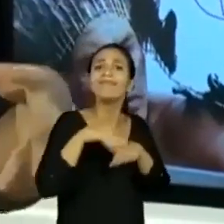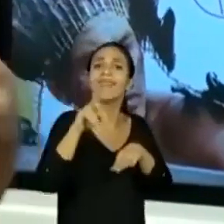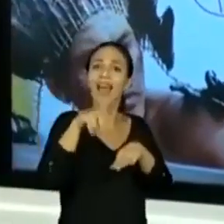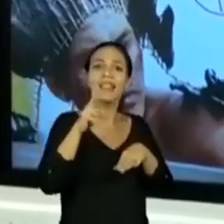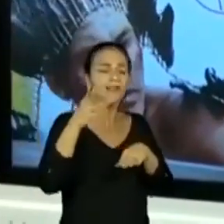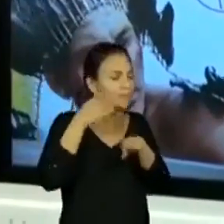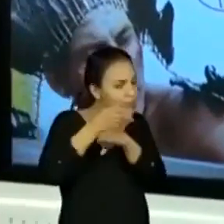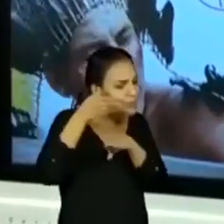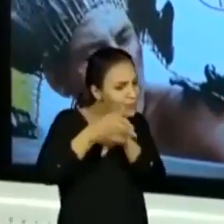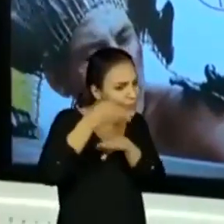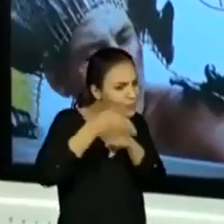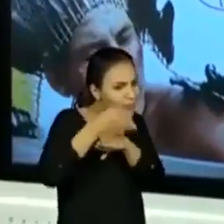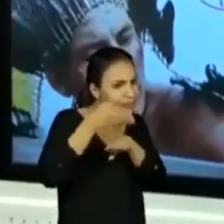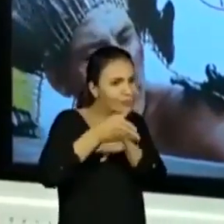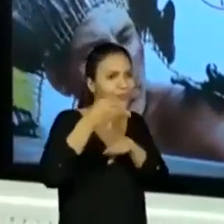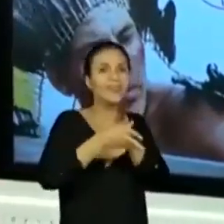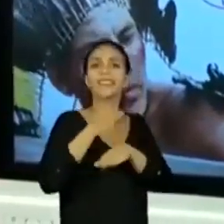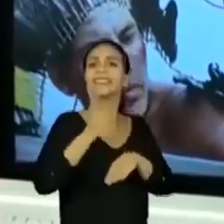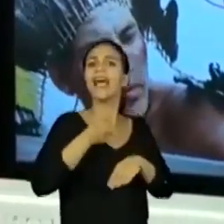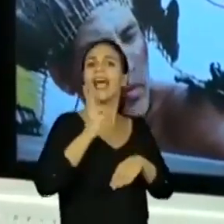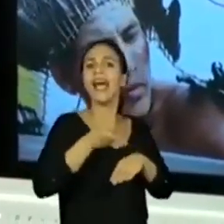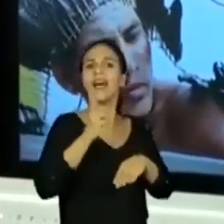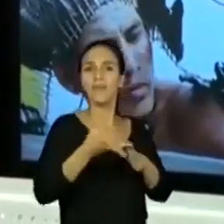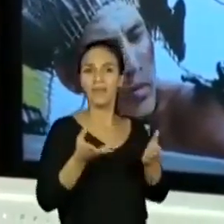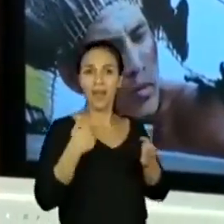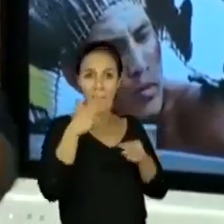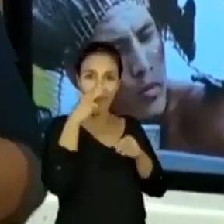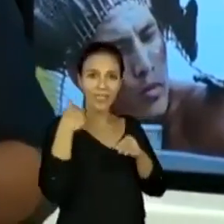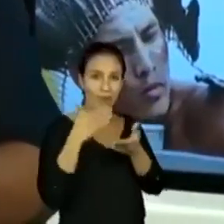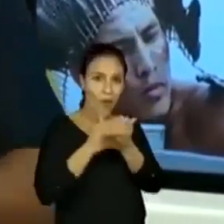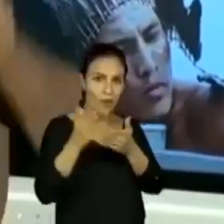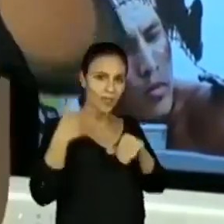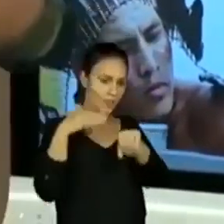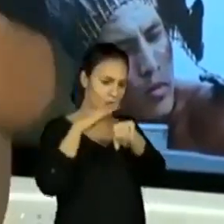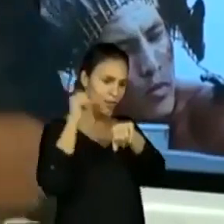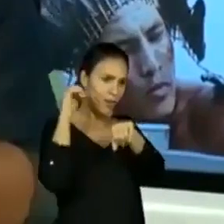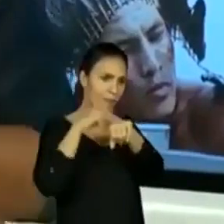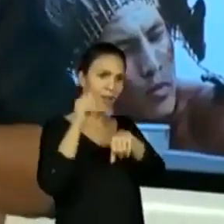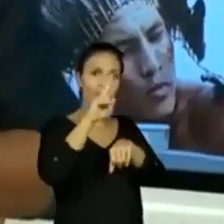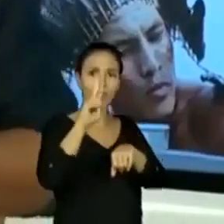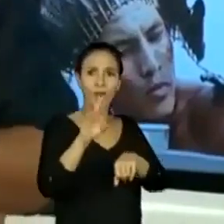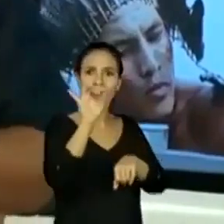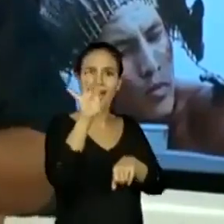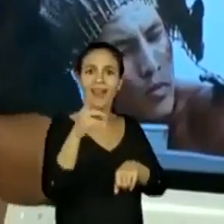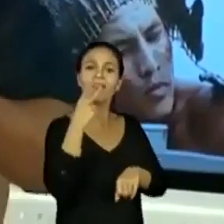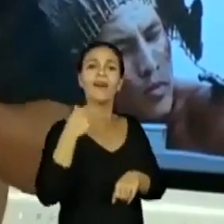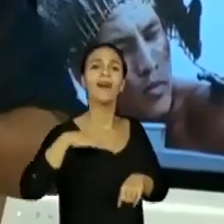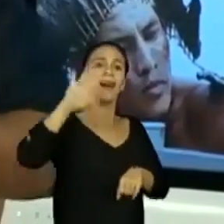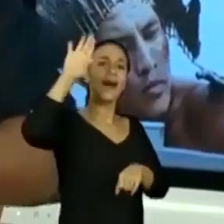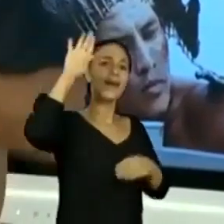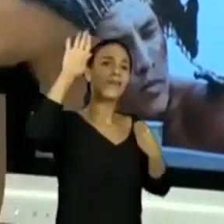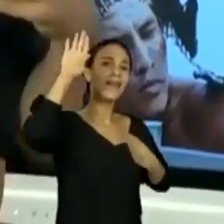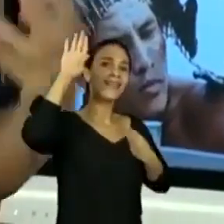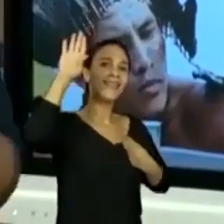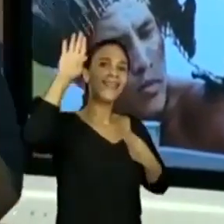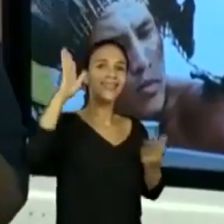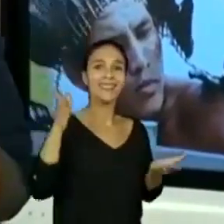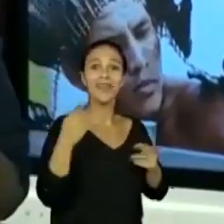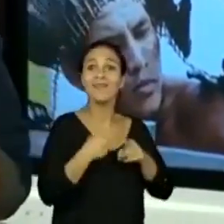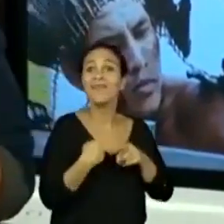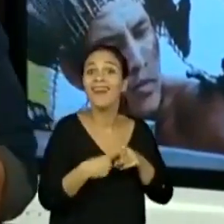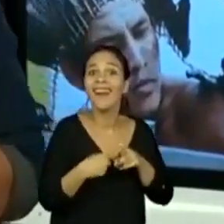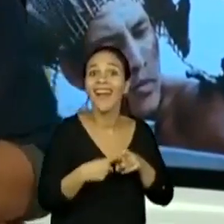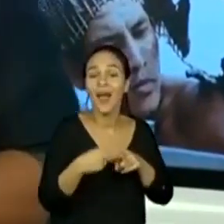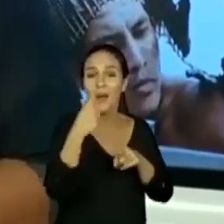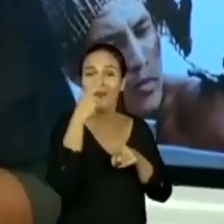aqui assídua. Gente, isso é muito legal. Já já vou começar a fazer chamada. E vocês, no comentário, vão colocar presente. Presente. Porque aí a